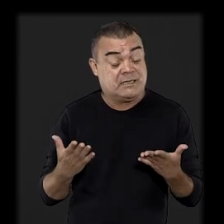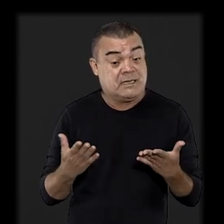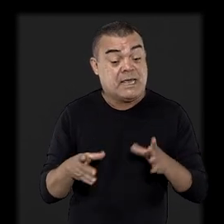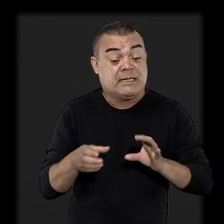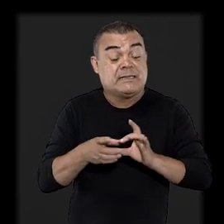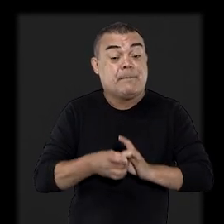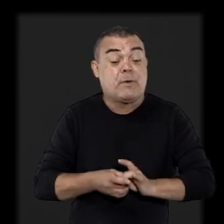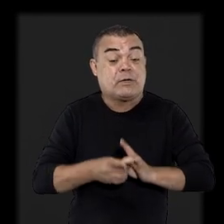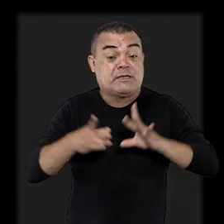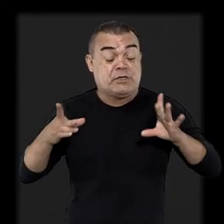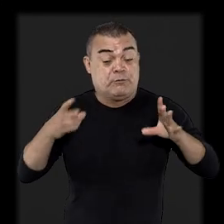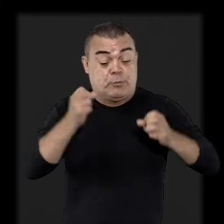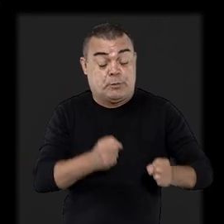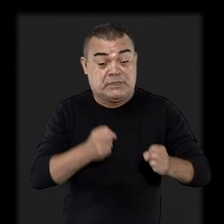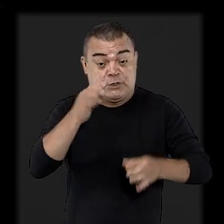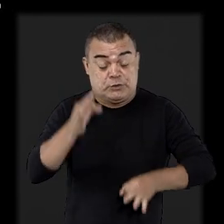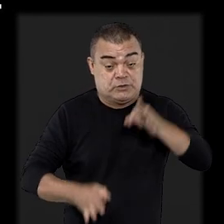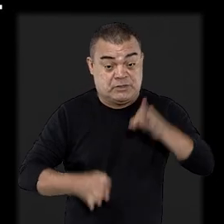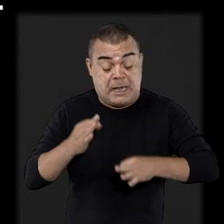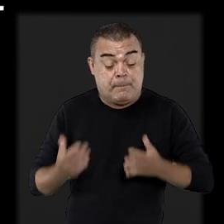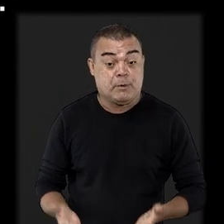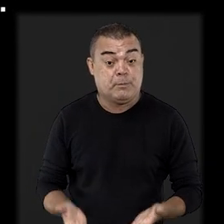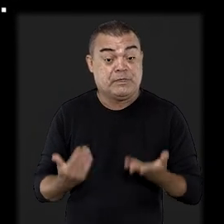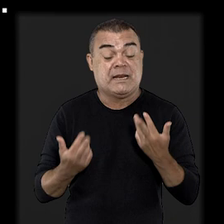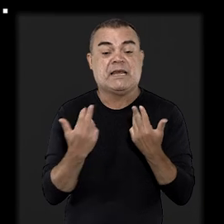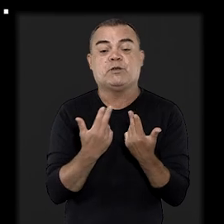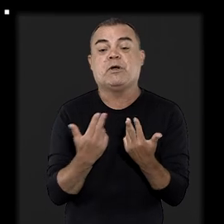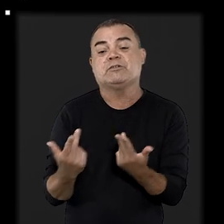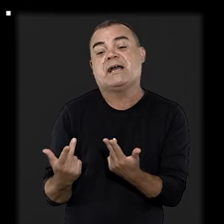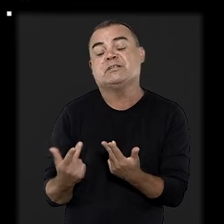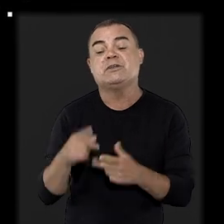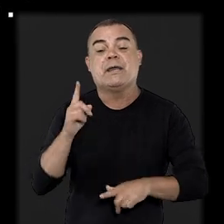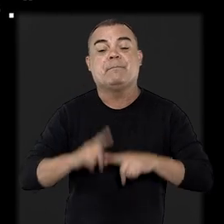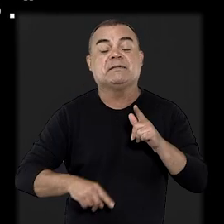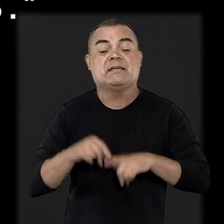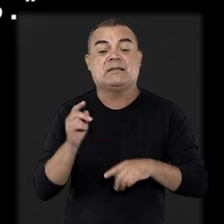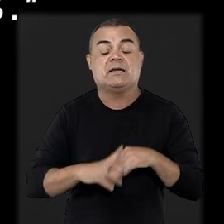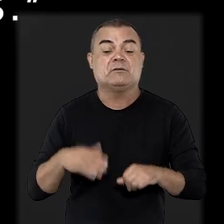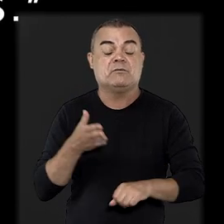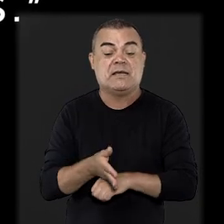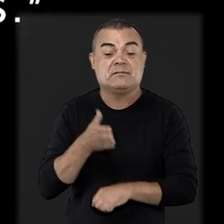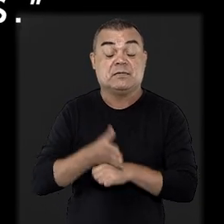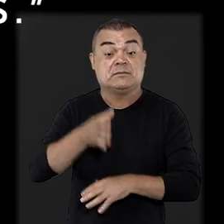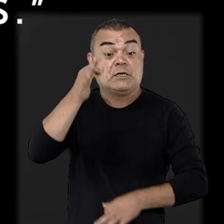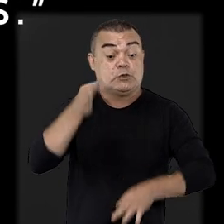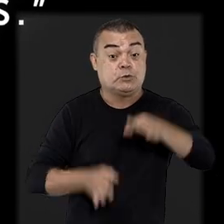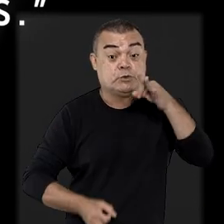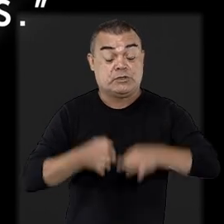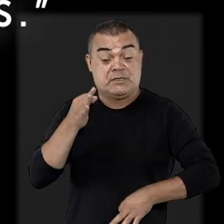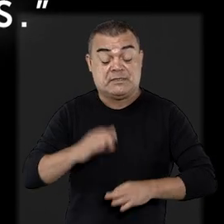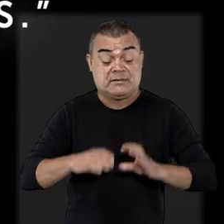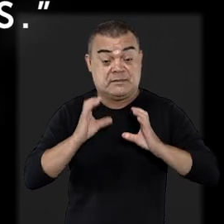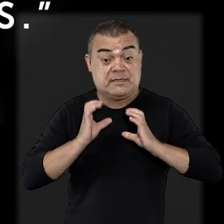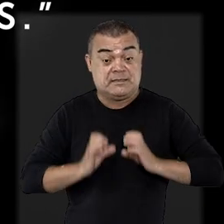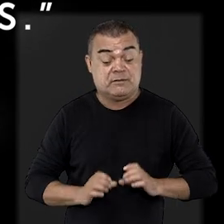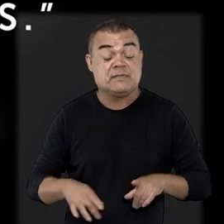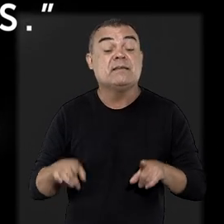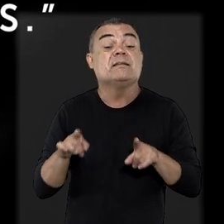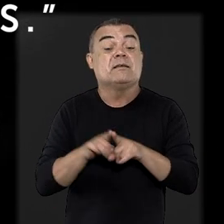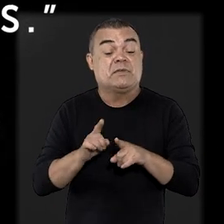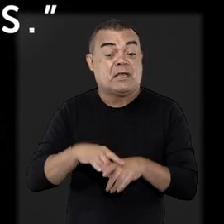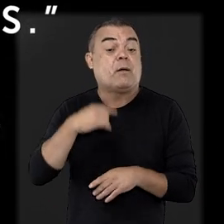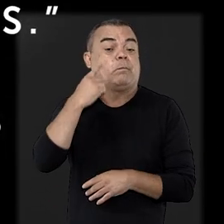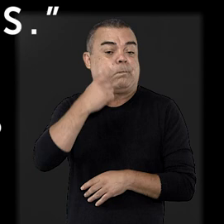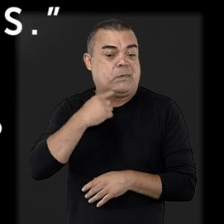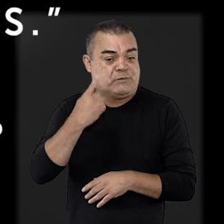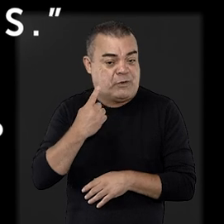Ferramentas como essa democratizam o poder judiciário, promovendo a igualdade material do acesso à justiça, a